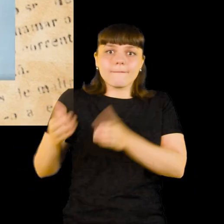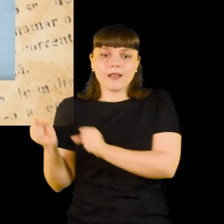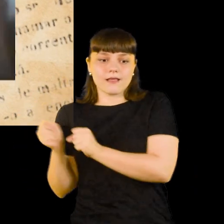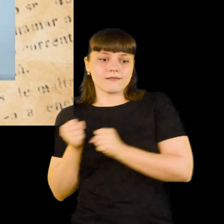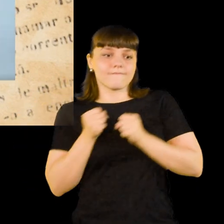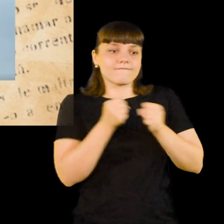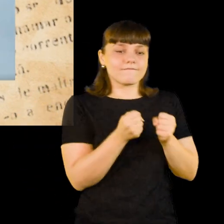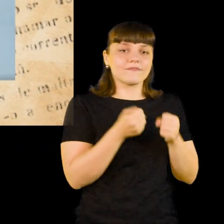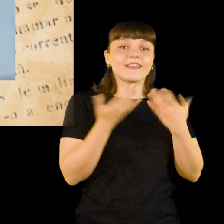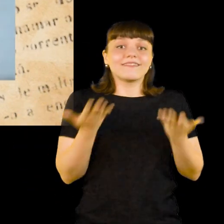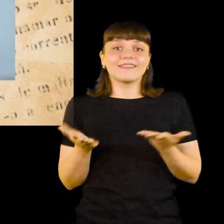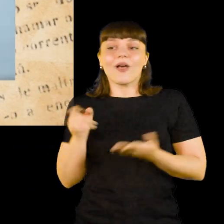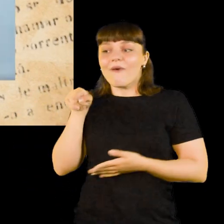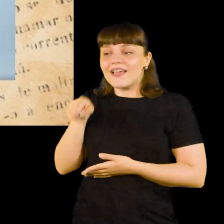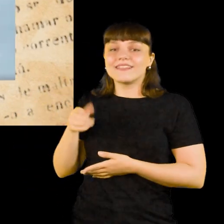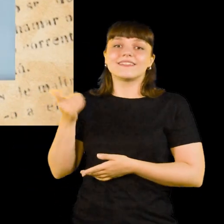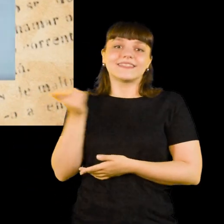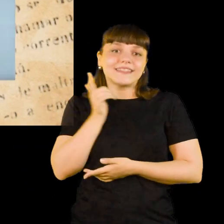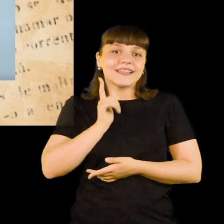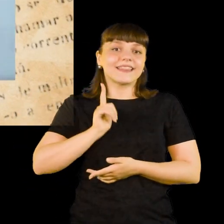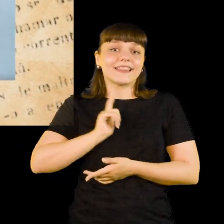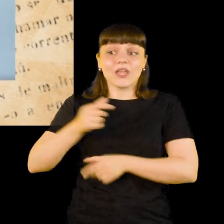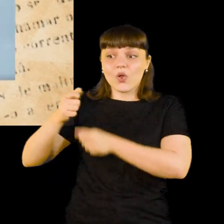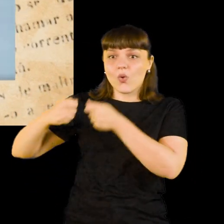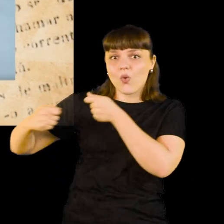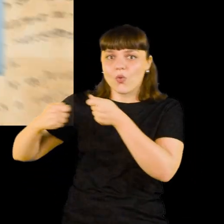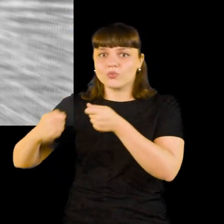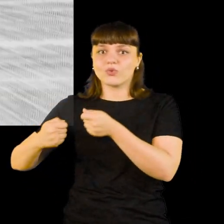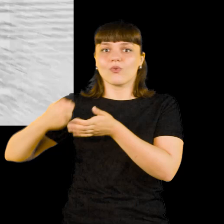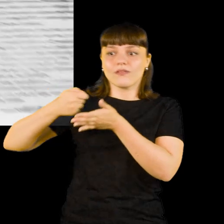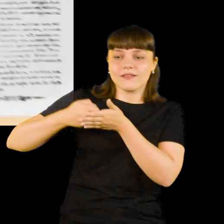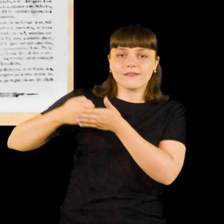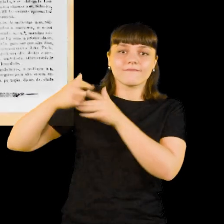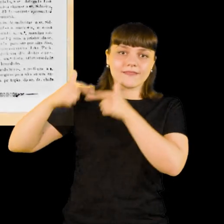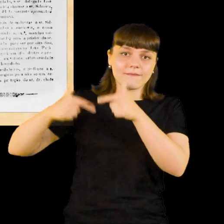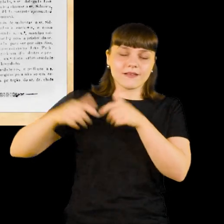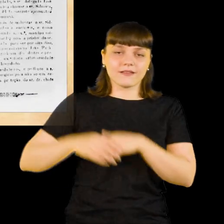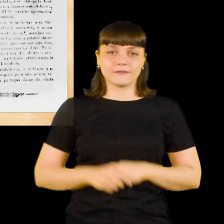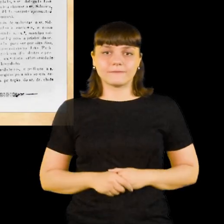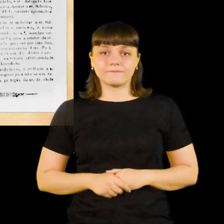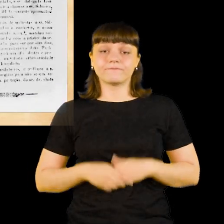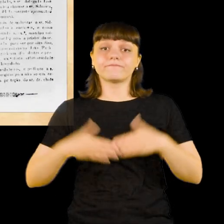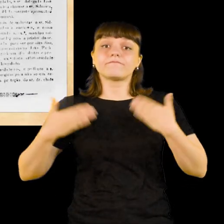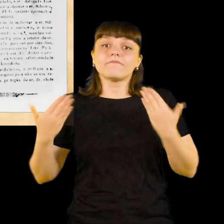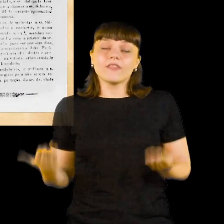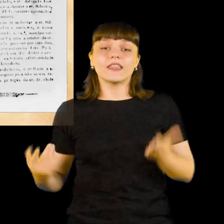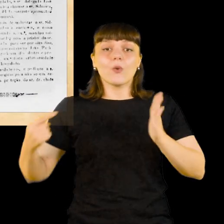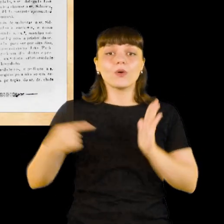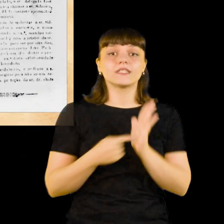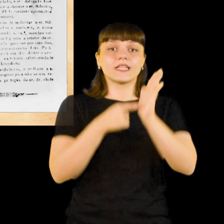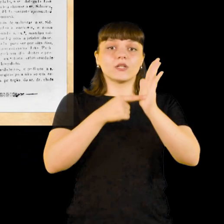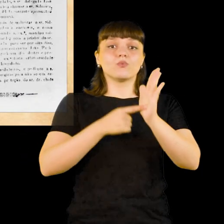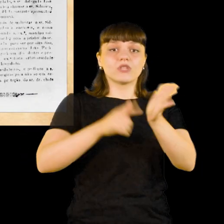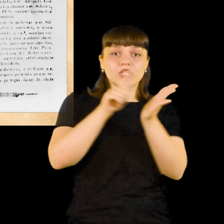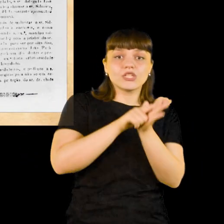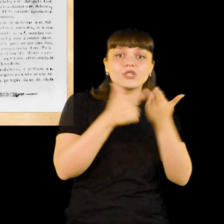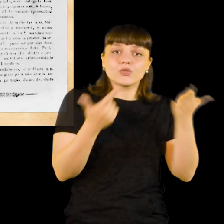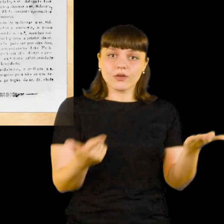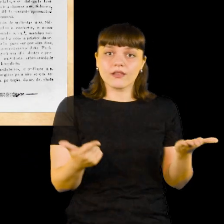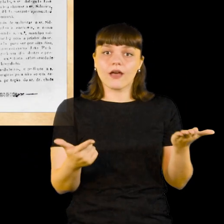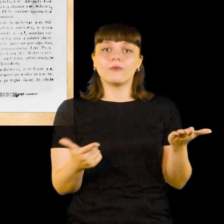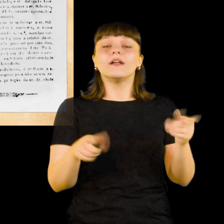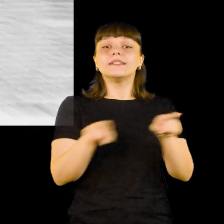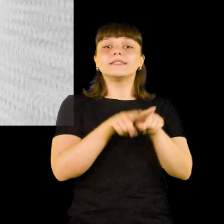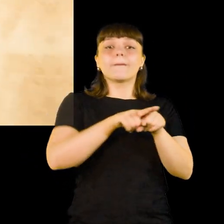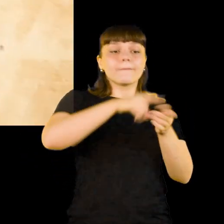para manter de alguma forma esses indivíduos em algum serviço. Nos discursos da oposição, nas denúncias da imprensa e da própria